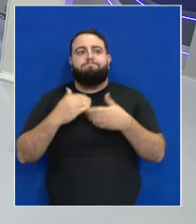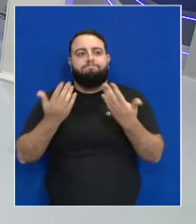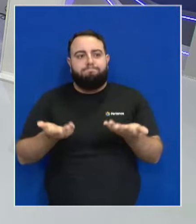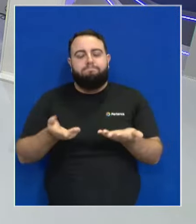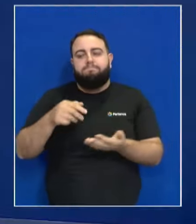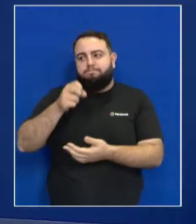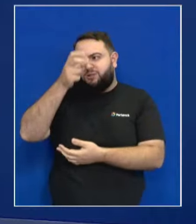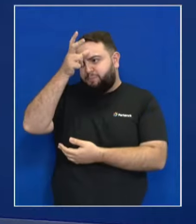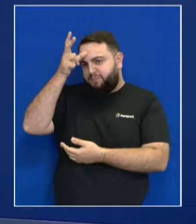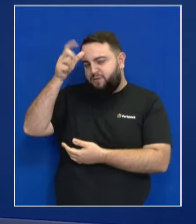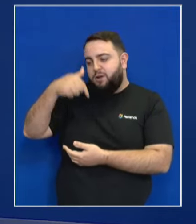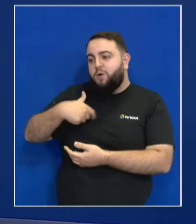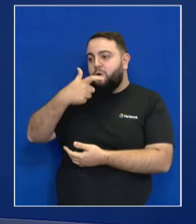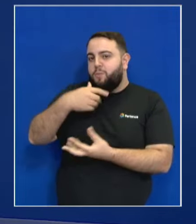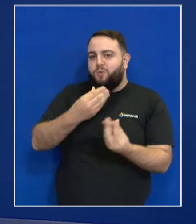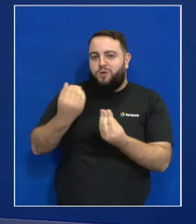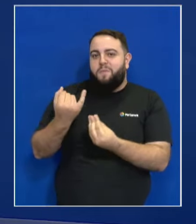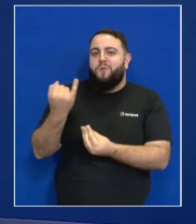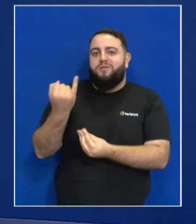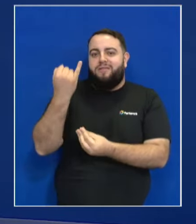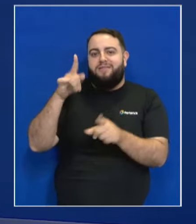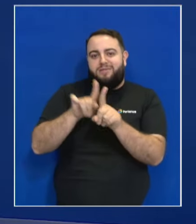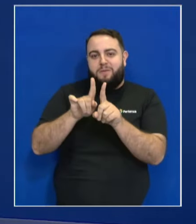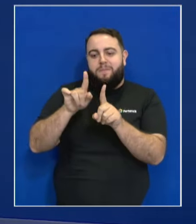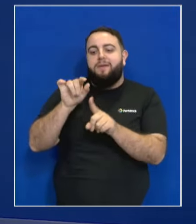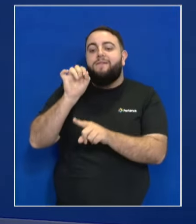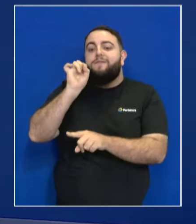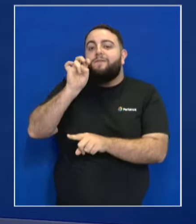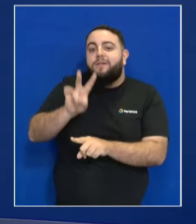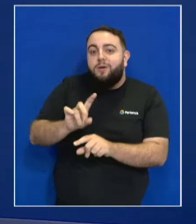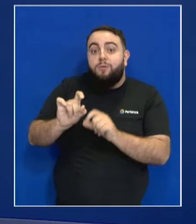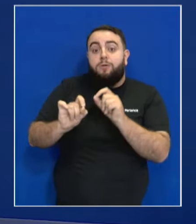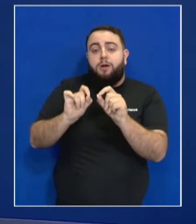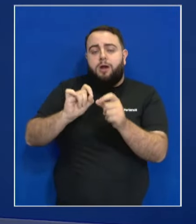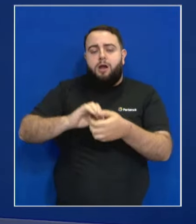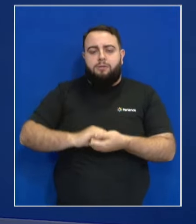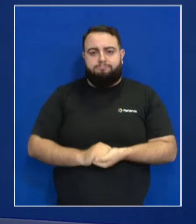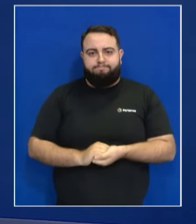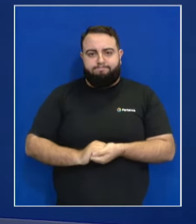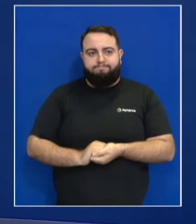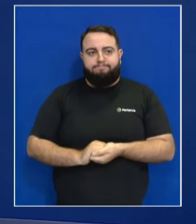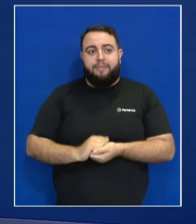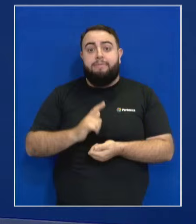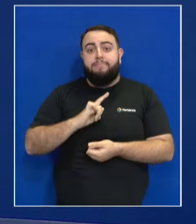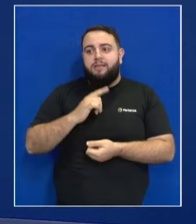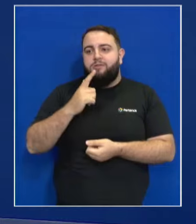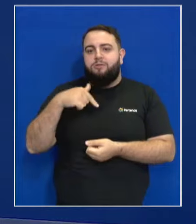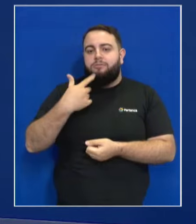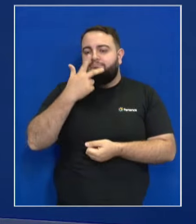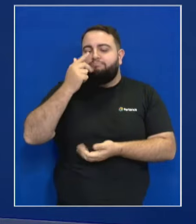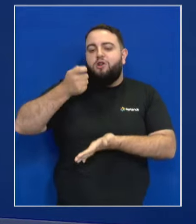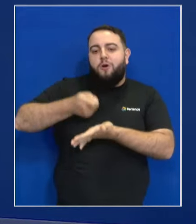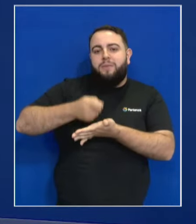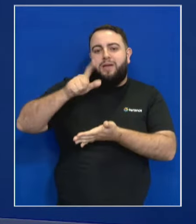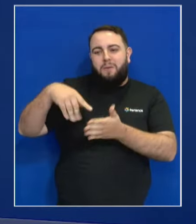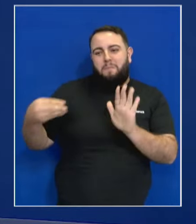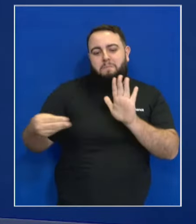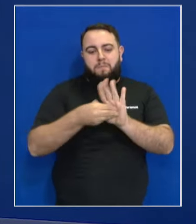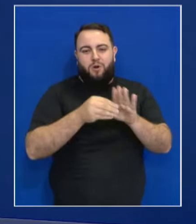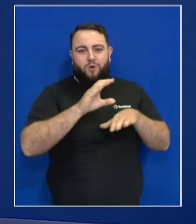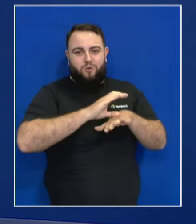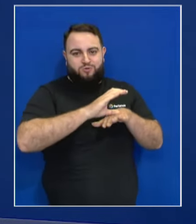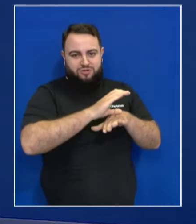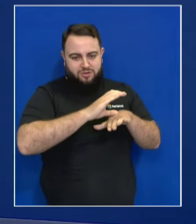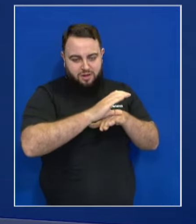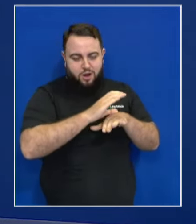Bom, prefeito, eu acho que é muito importante também que a gente olhe para outra questão. A gente tem aí uma obrigação constitucional, na minha opinião, do